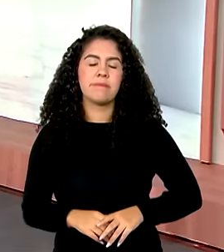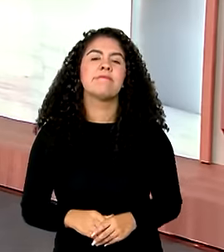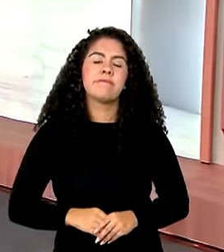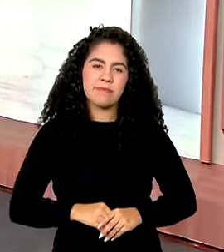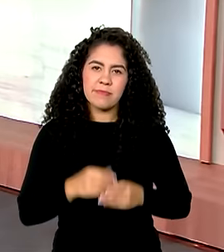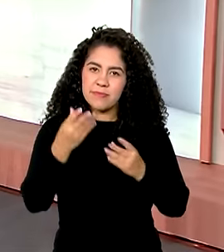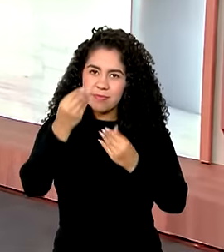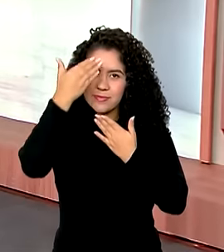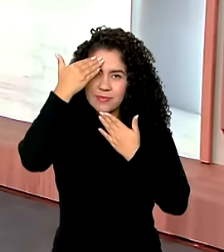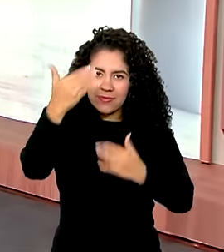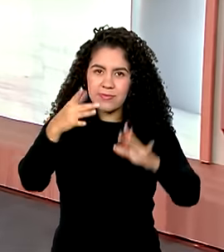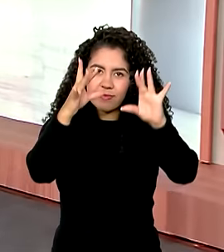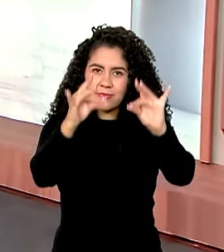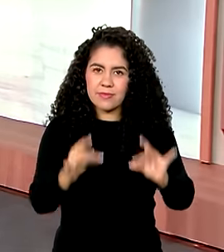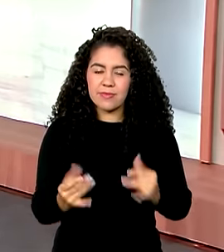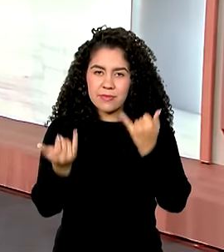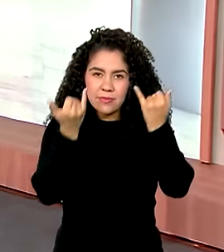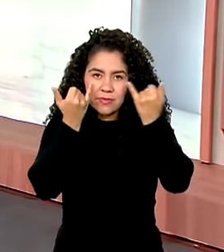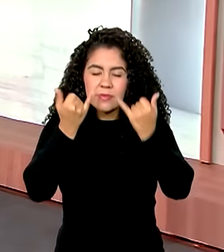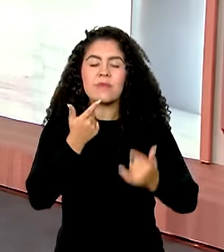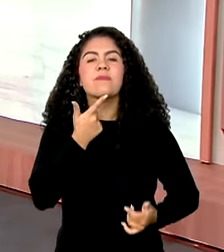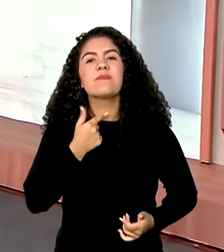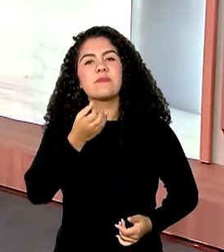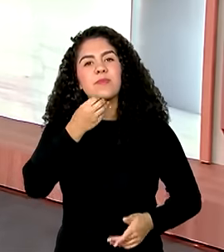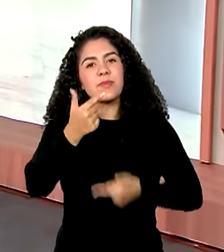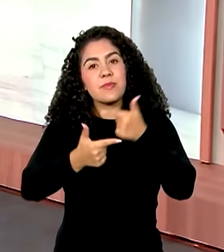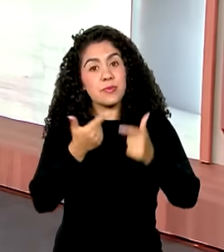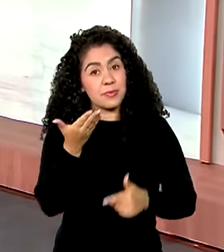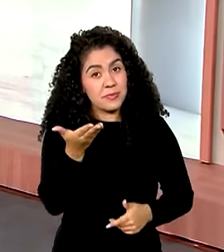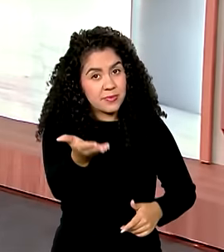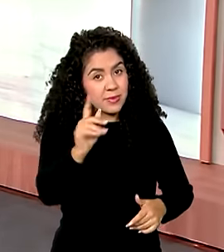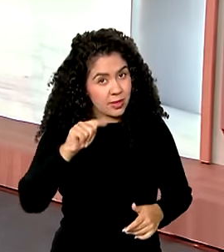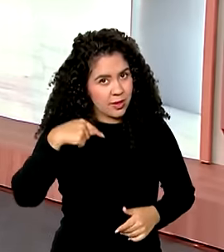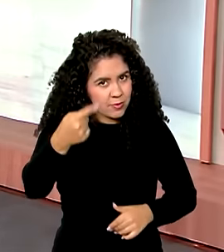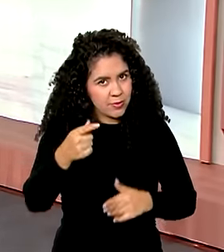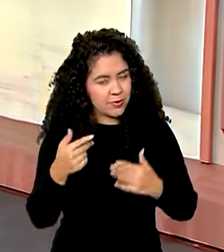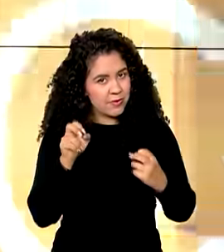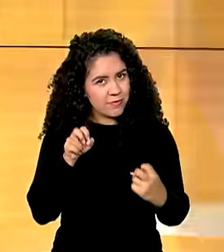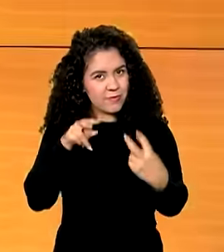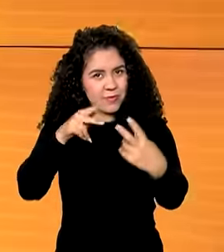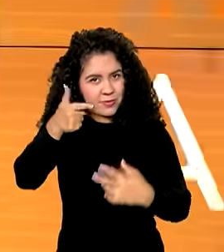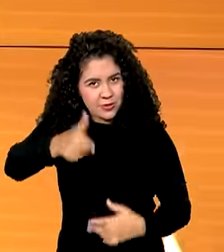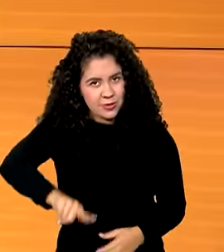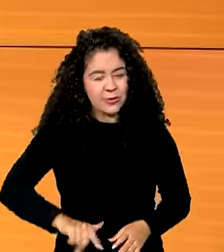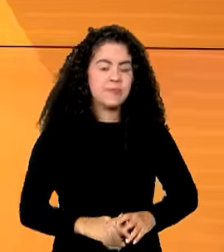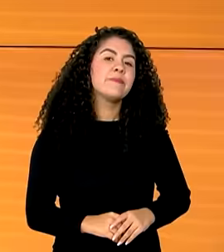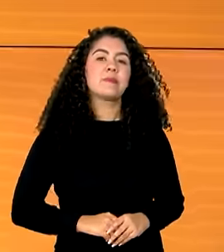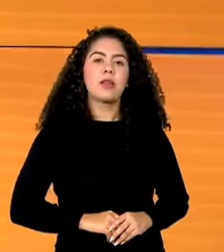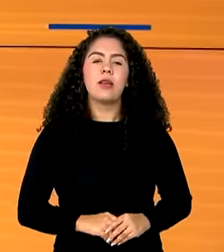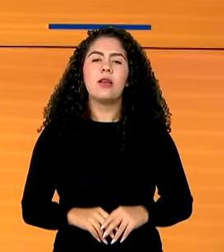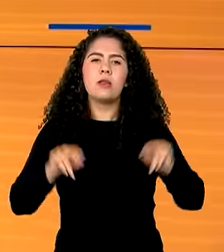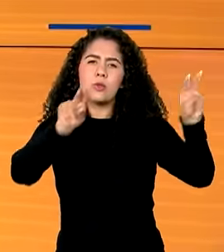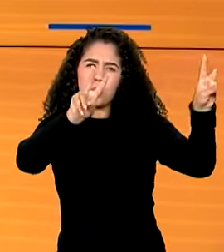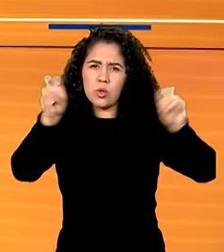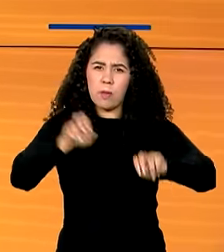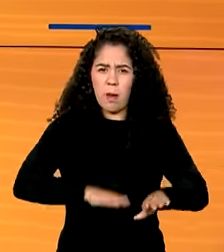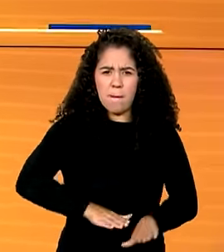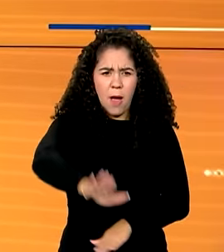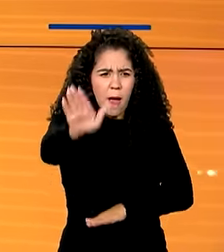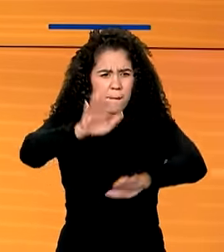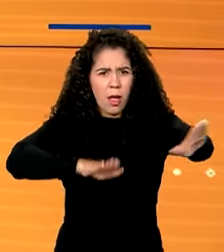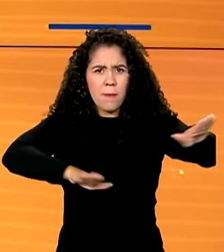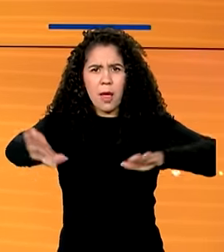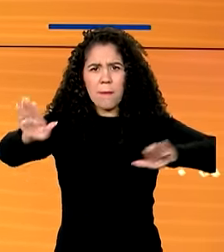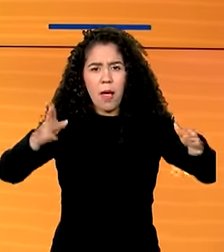Ok, Jéssica, obrigada pelas informações, bom trabalho para você. Daqui a pouco a gente volta a conversar. Ampliar estradas, melhorar a